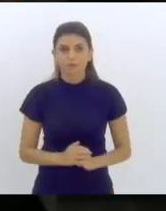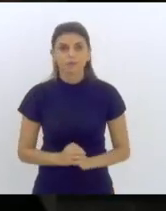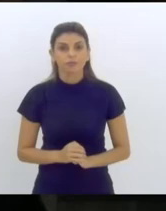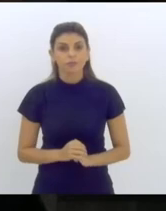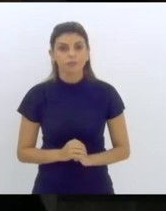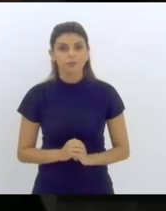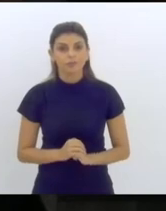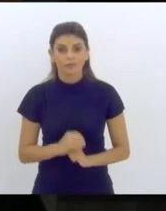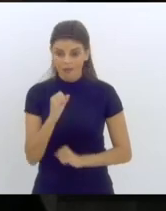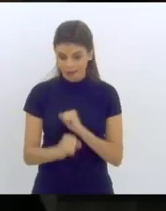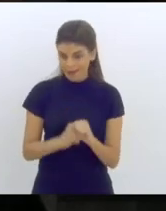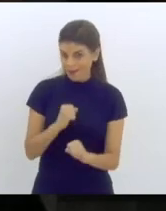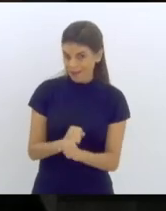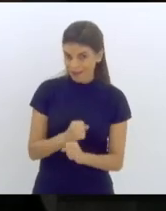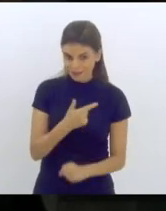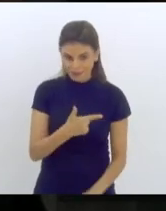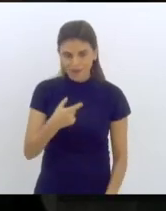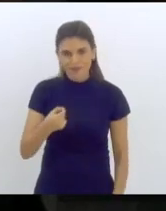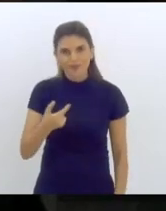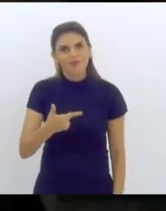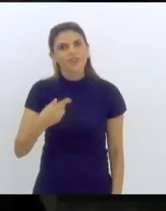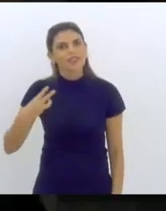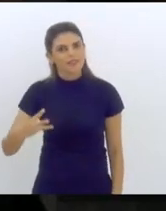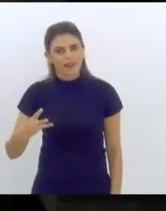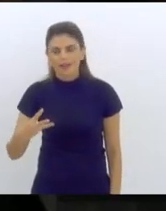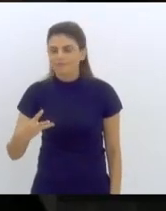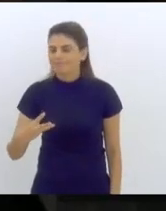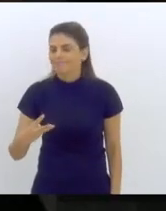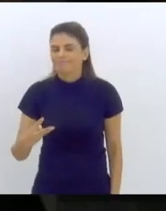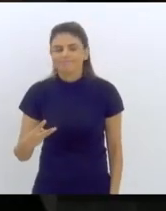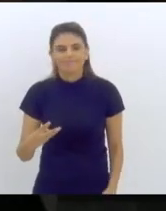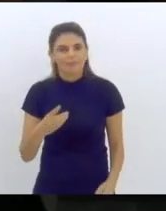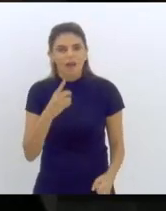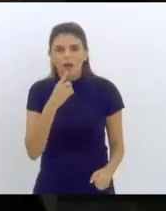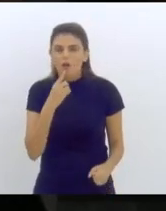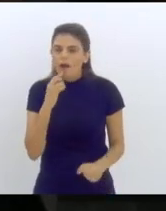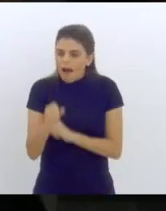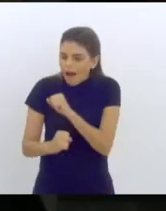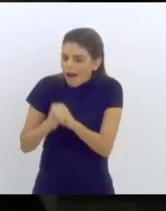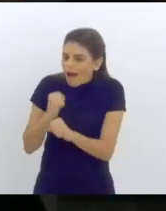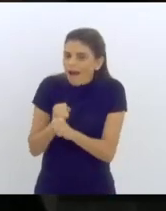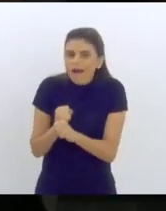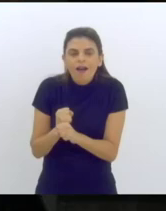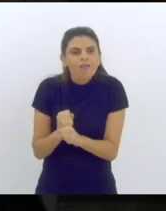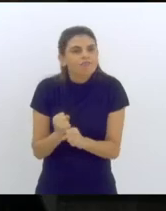ano riquíssimo para o debate econômico e social.